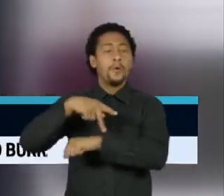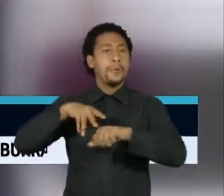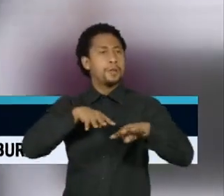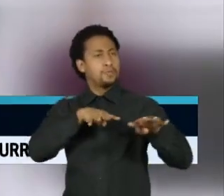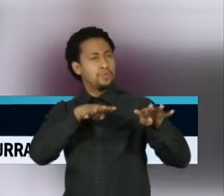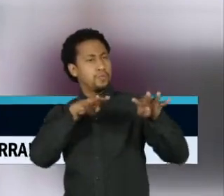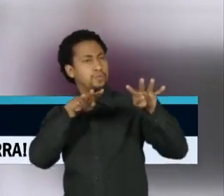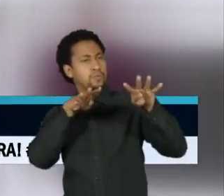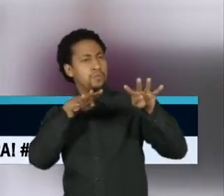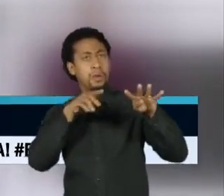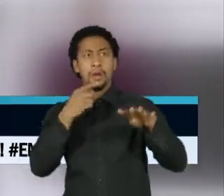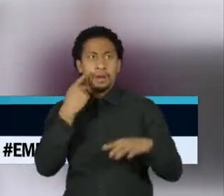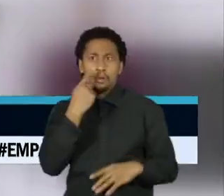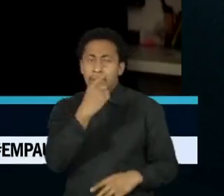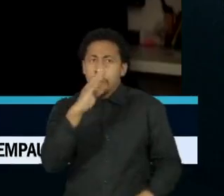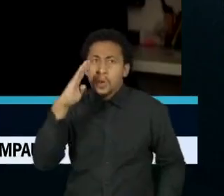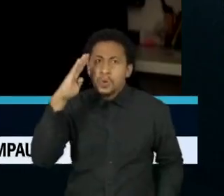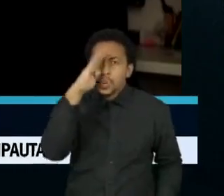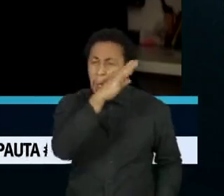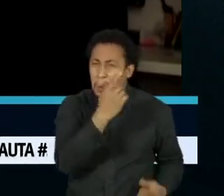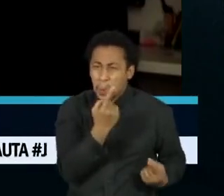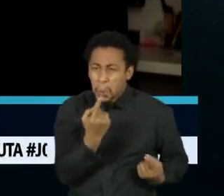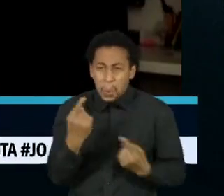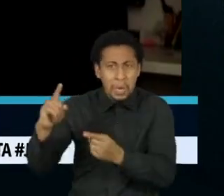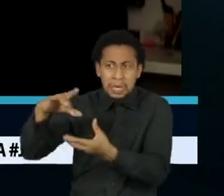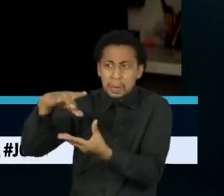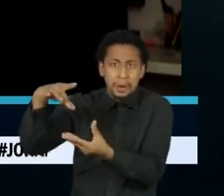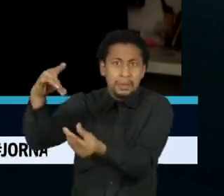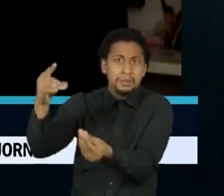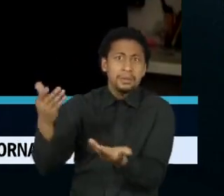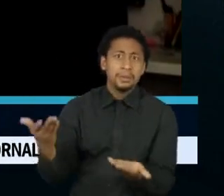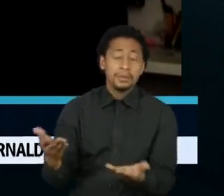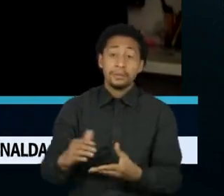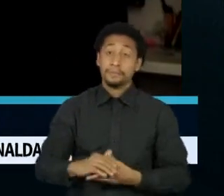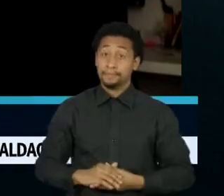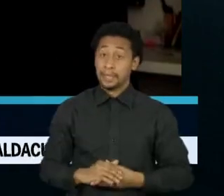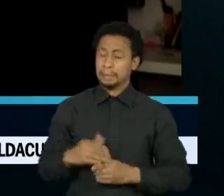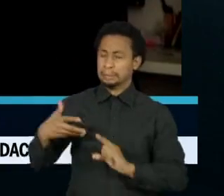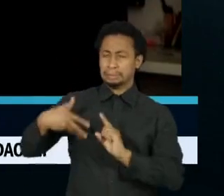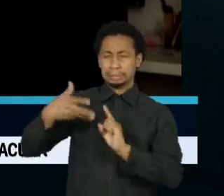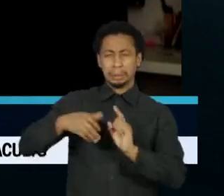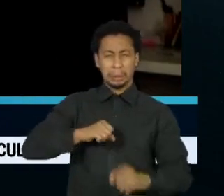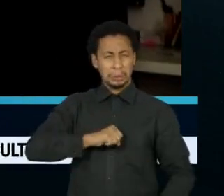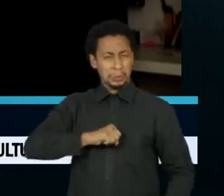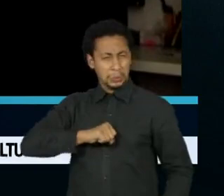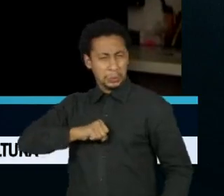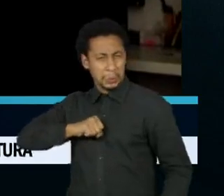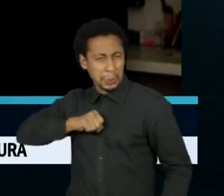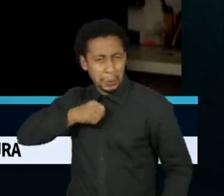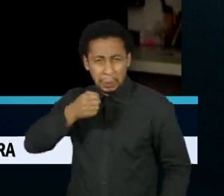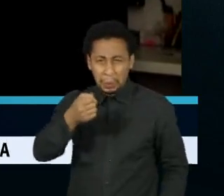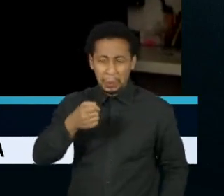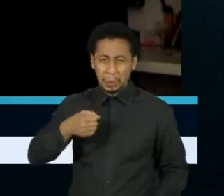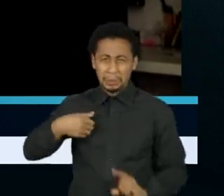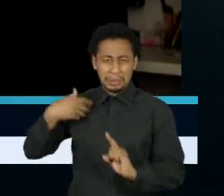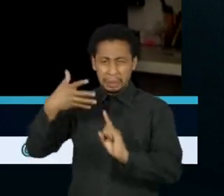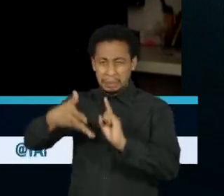iniciativas antidemocráticas. Discursos de ódio, discursos de intolerância, práticas que